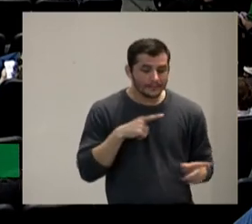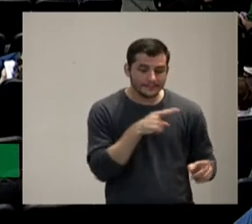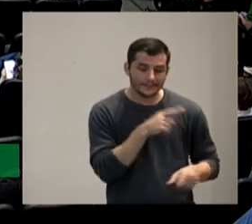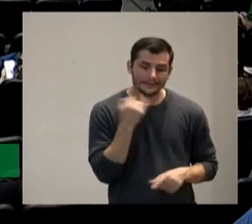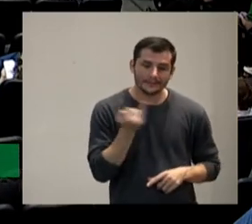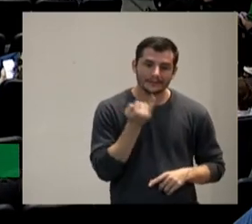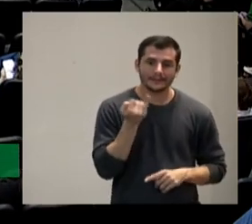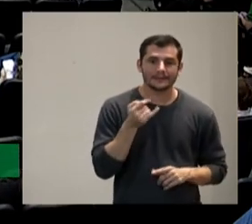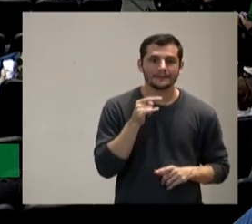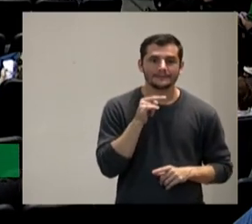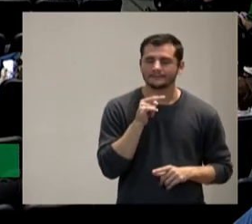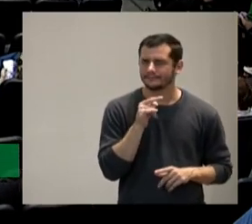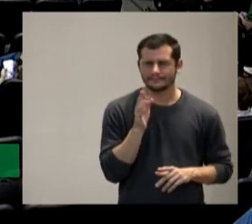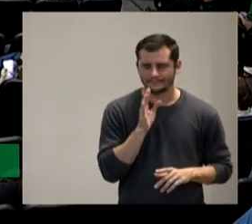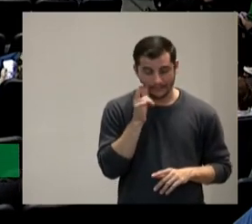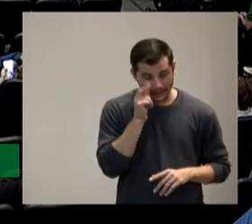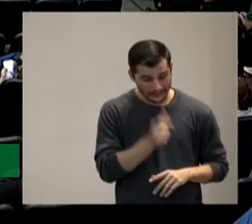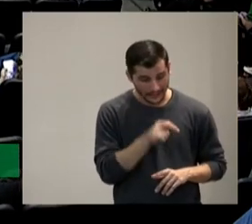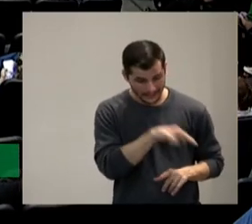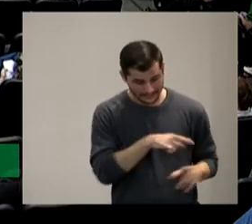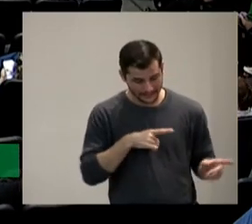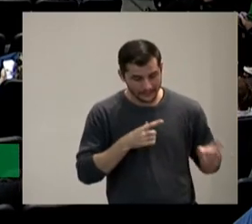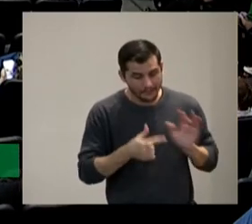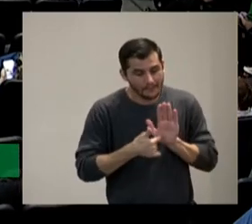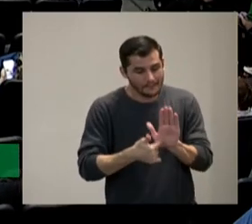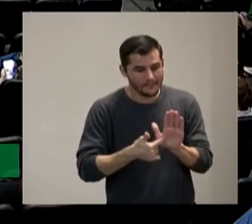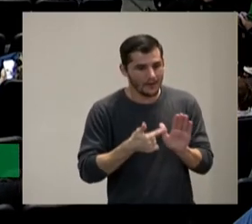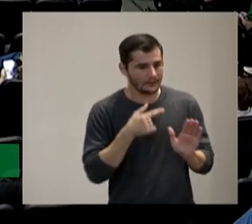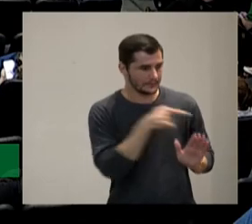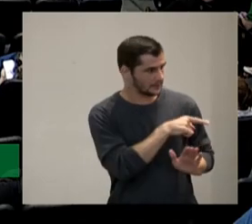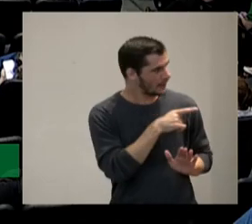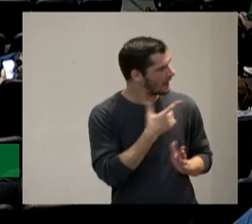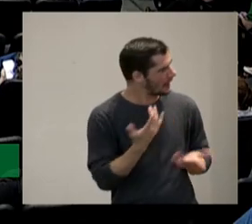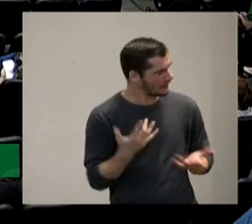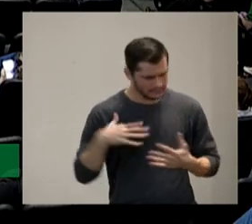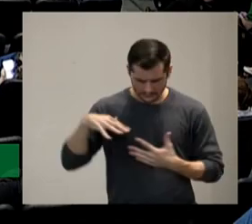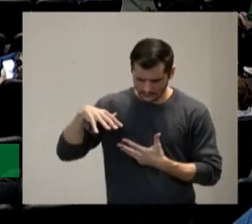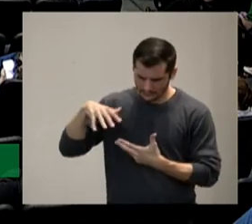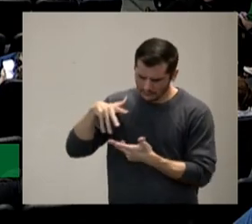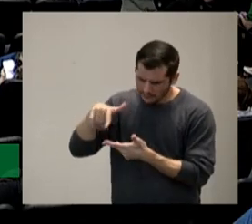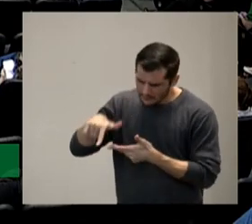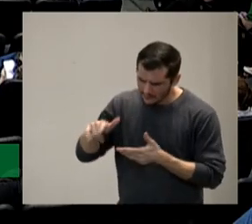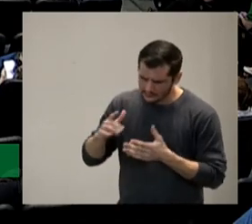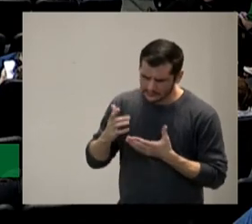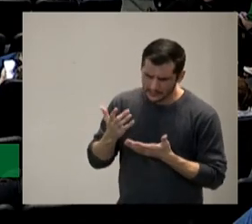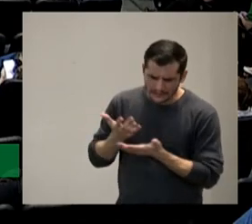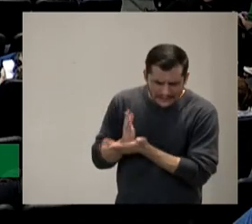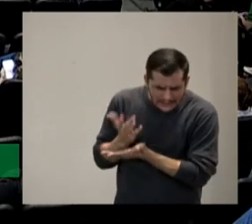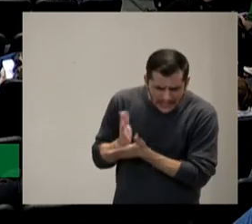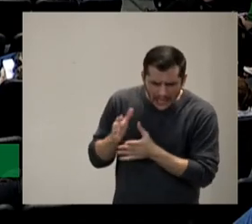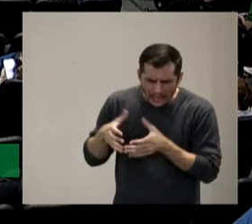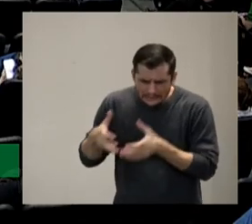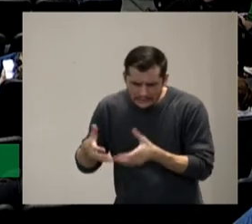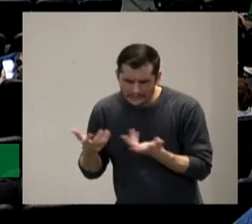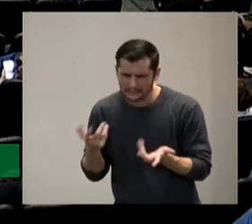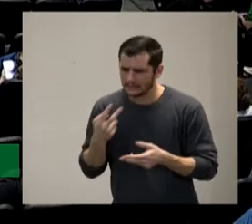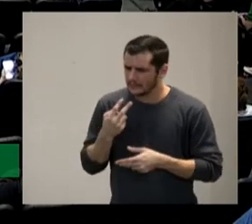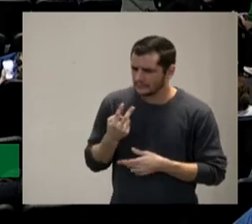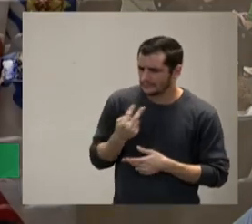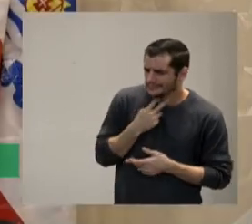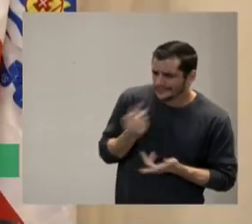uma apresentação para isso é assim ah o mundo está chato a gente não ouviu isso o mundo está chato não pode mais fazer piada